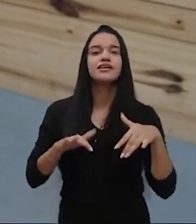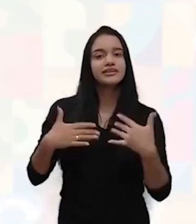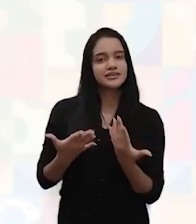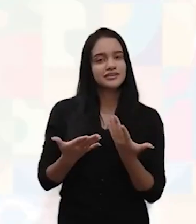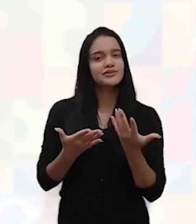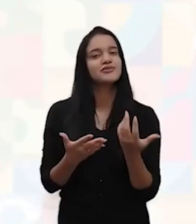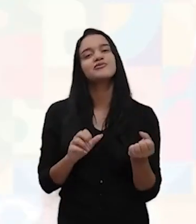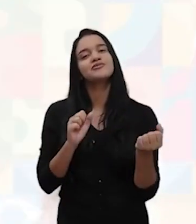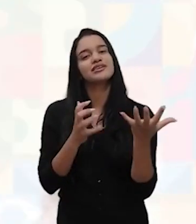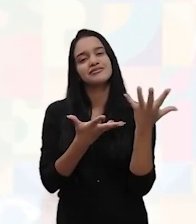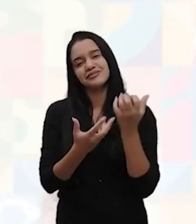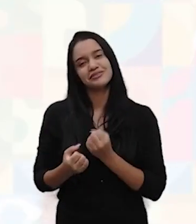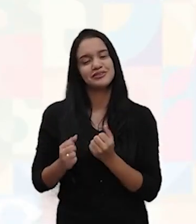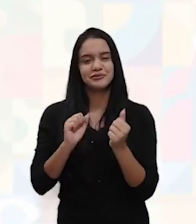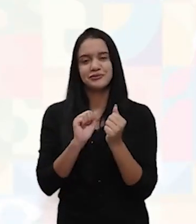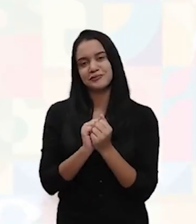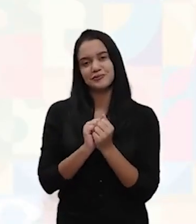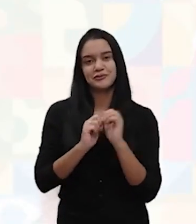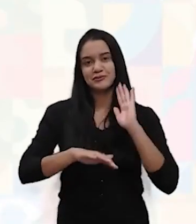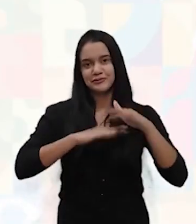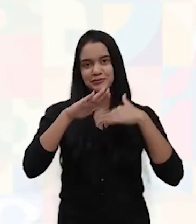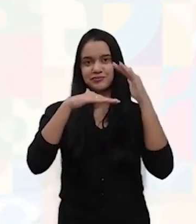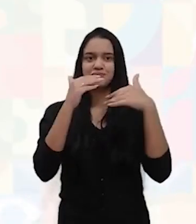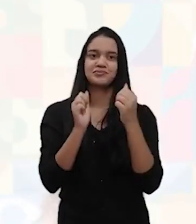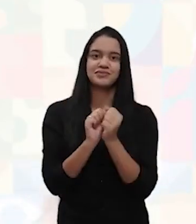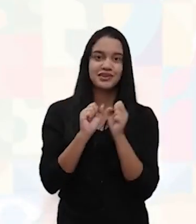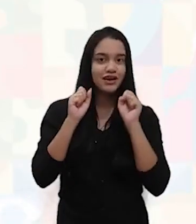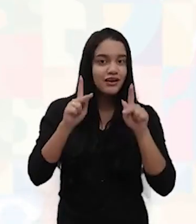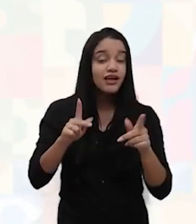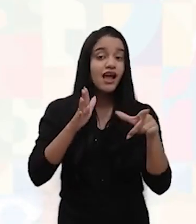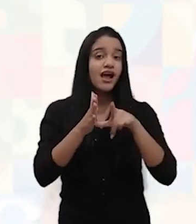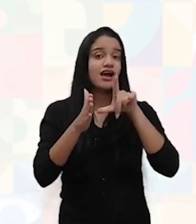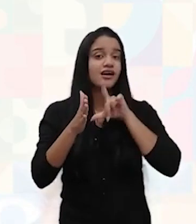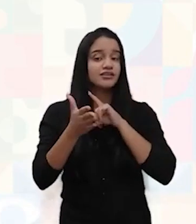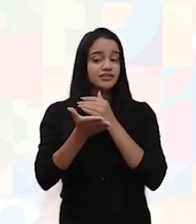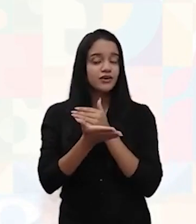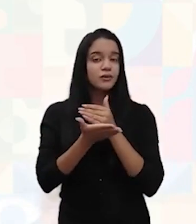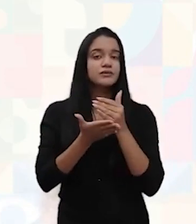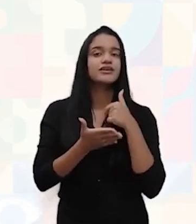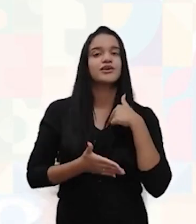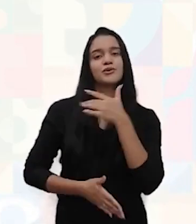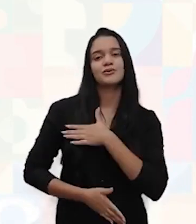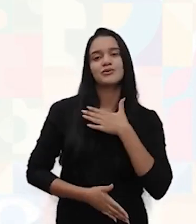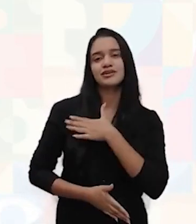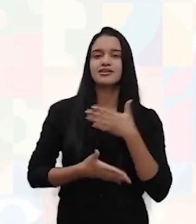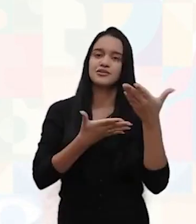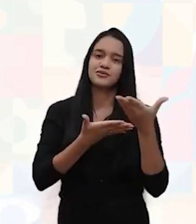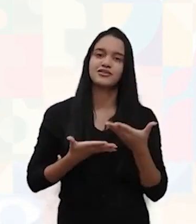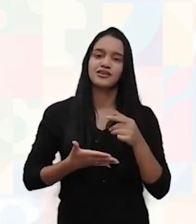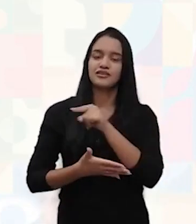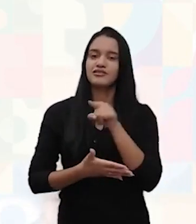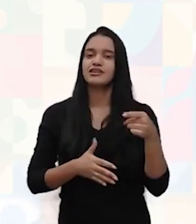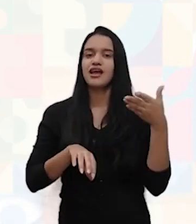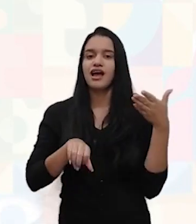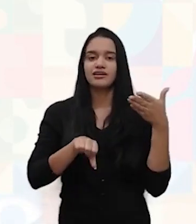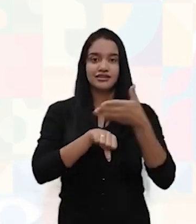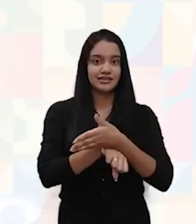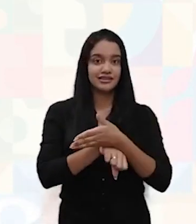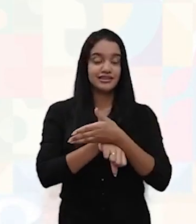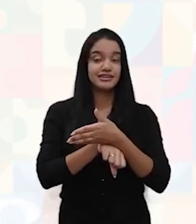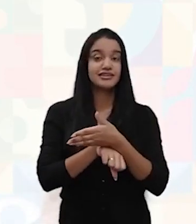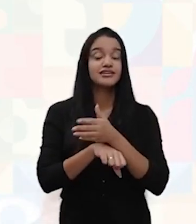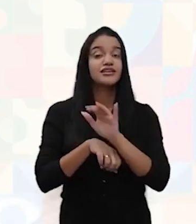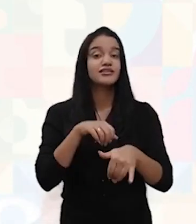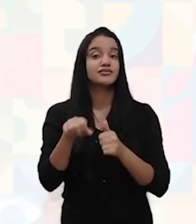comigo e vamos construir juntos. Ok? Antes da gente iniciar, gostaria de convidar você a acessar o nosso